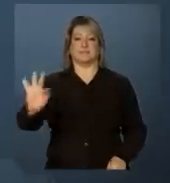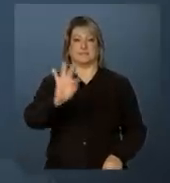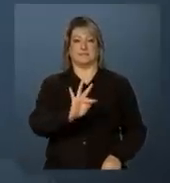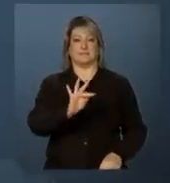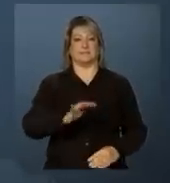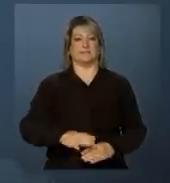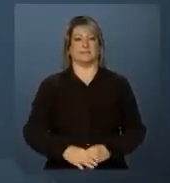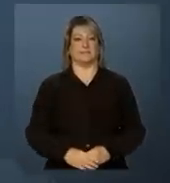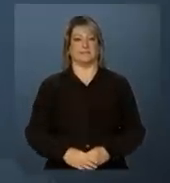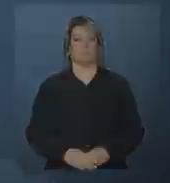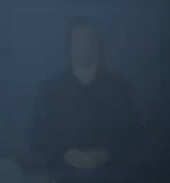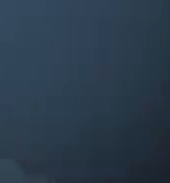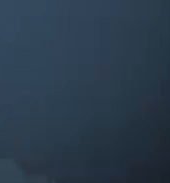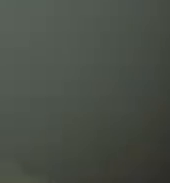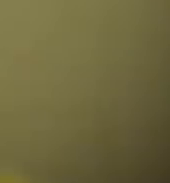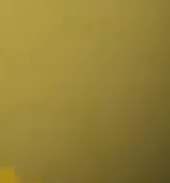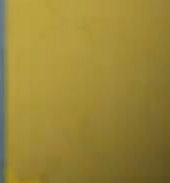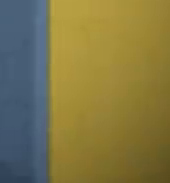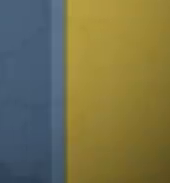TV do Governo Federal.